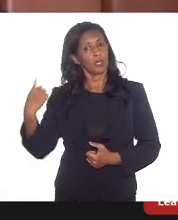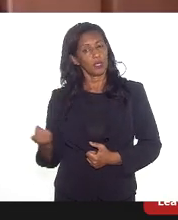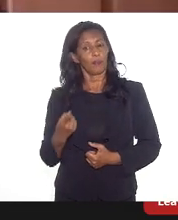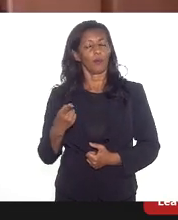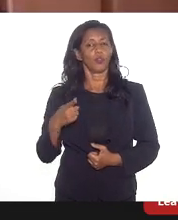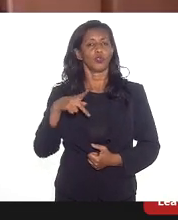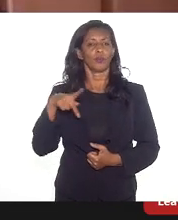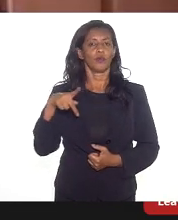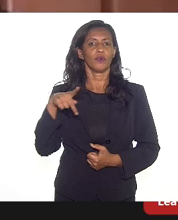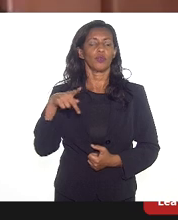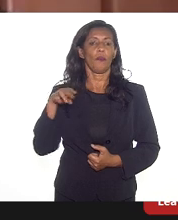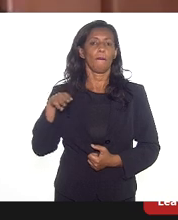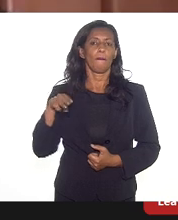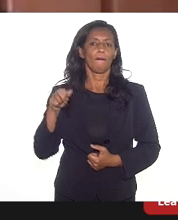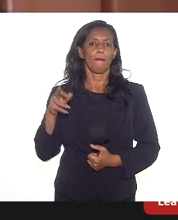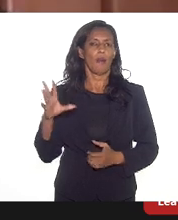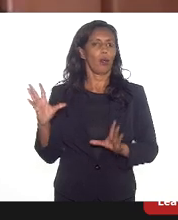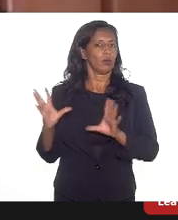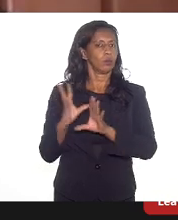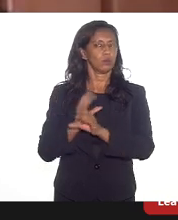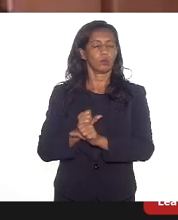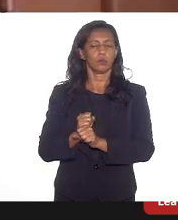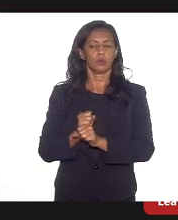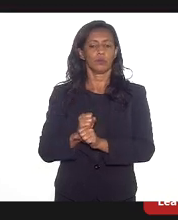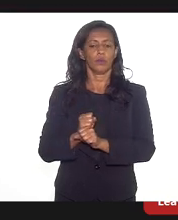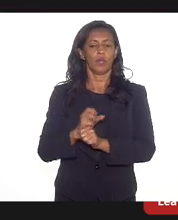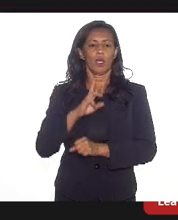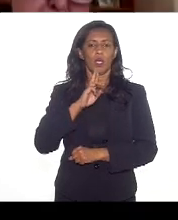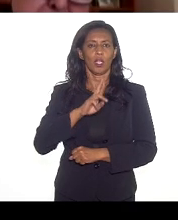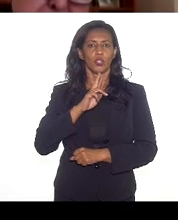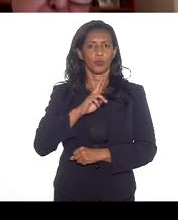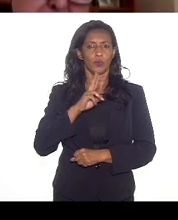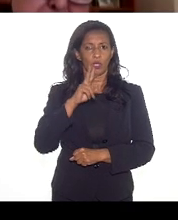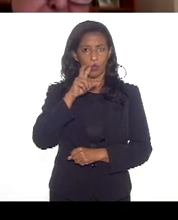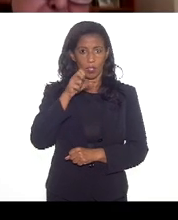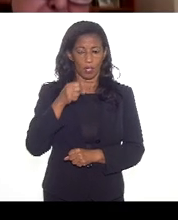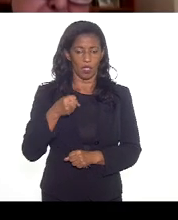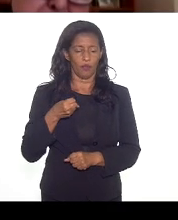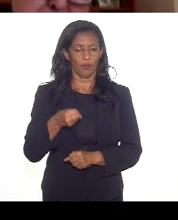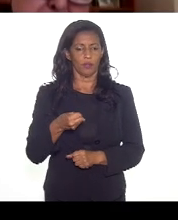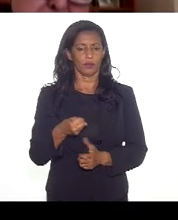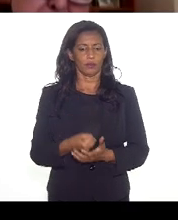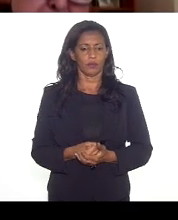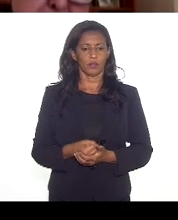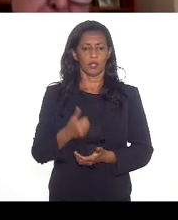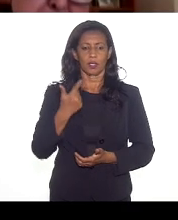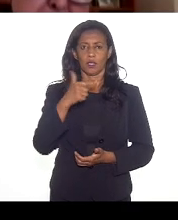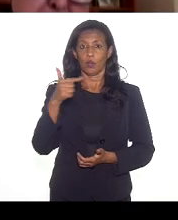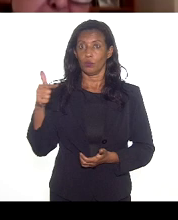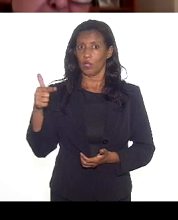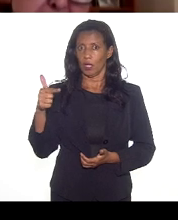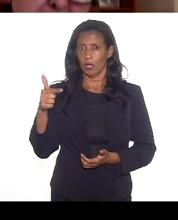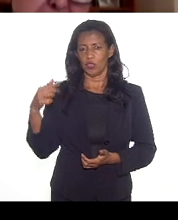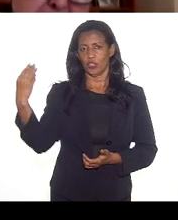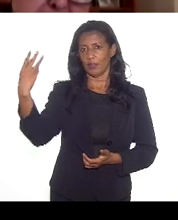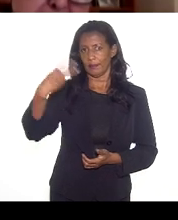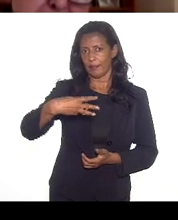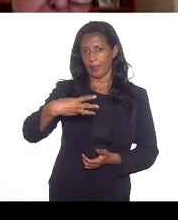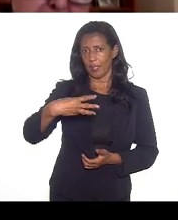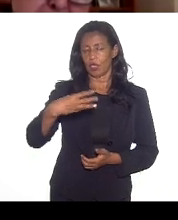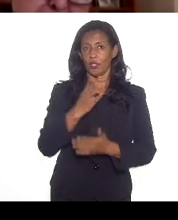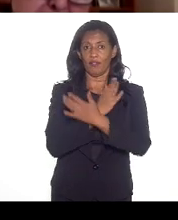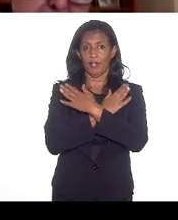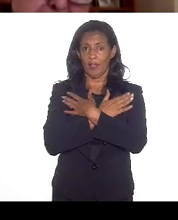Osório, encerrando aí, respondendo e reforçando, que não teremos no dia 3, por conta do